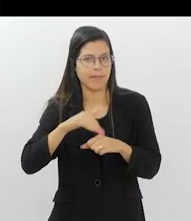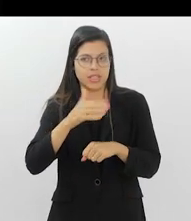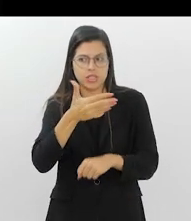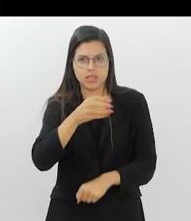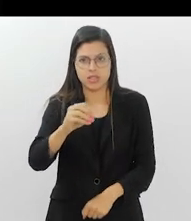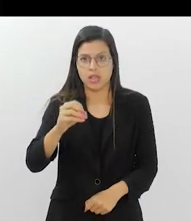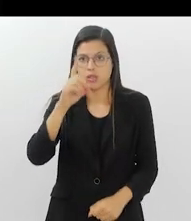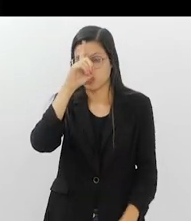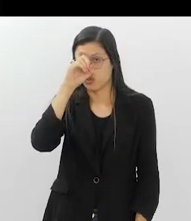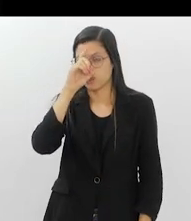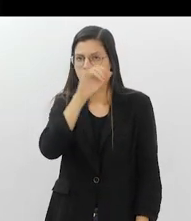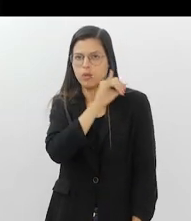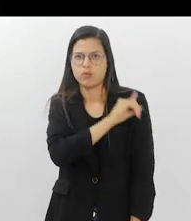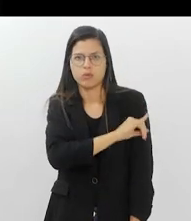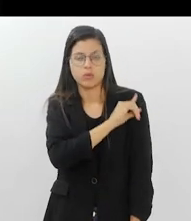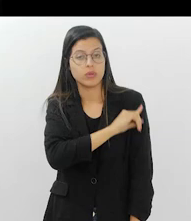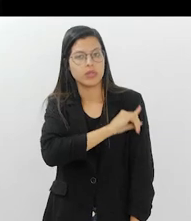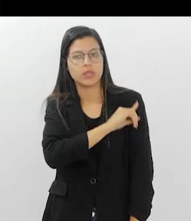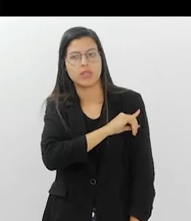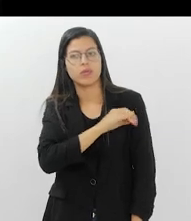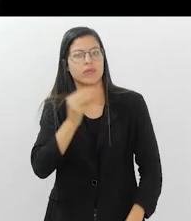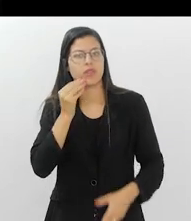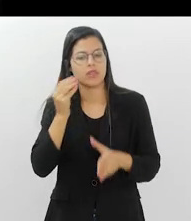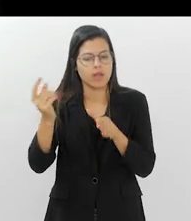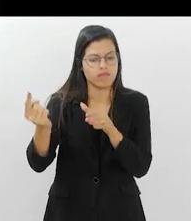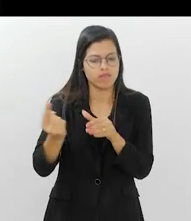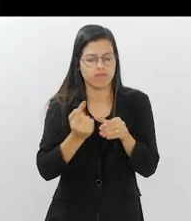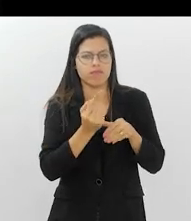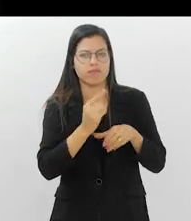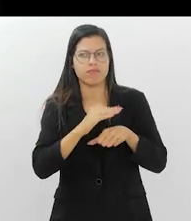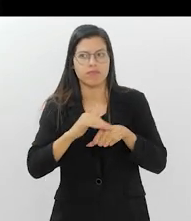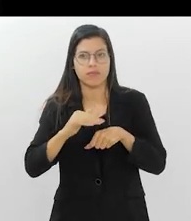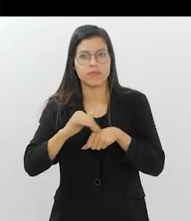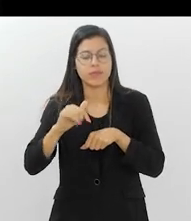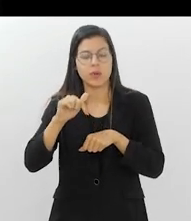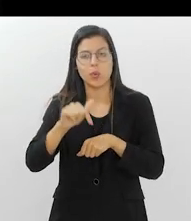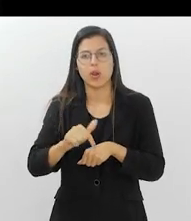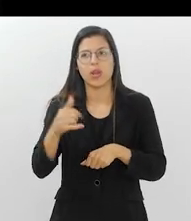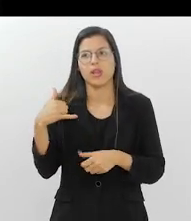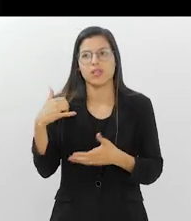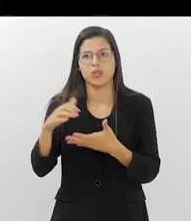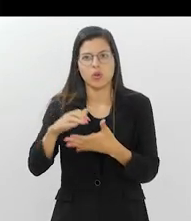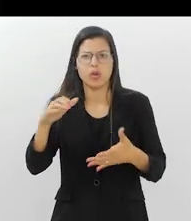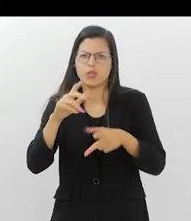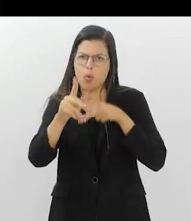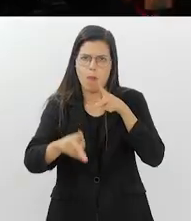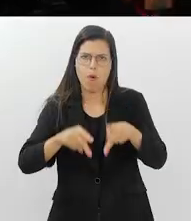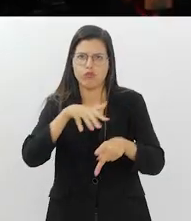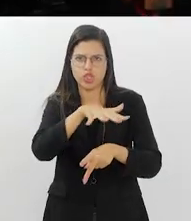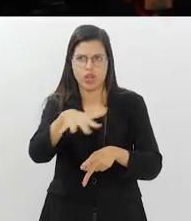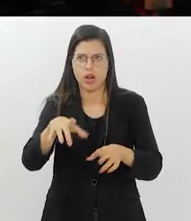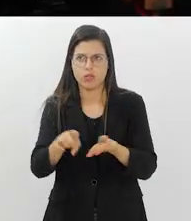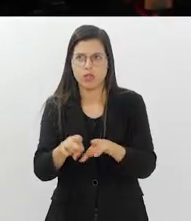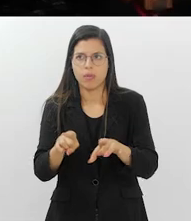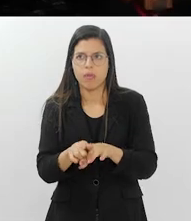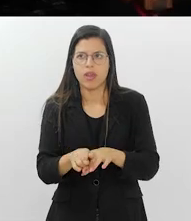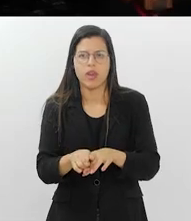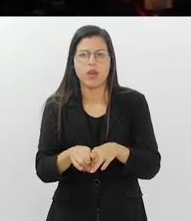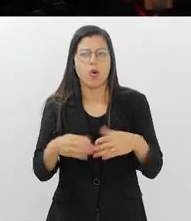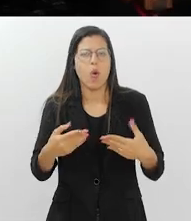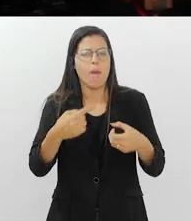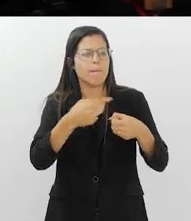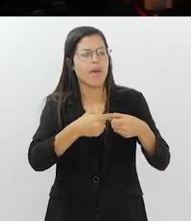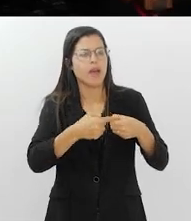Janeiro para acolher esses pacientes, né? Não só os idosos, como a população geral do Rio de Janeiro. O que o senhor dirige fica em que